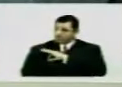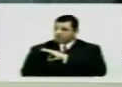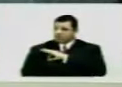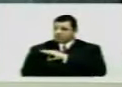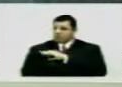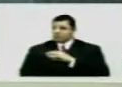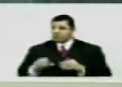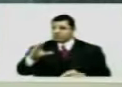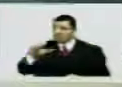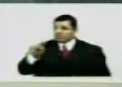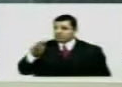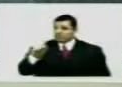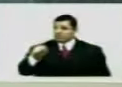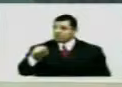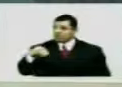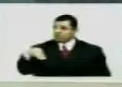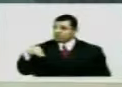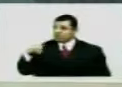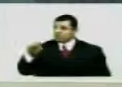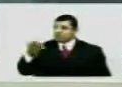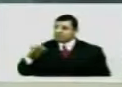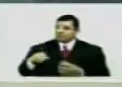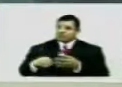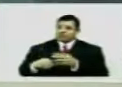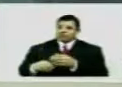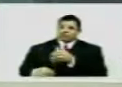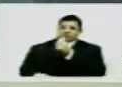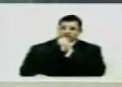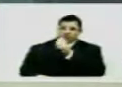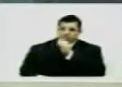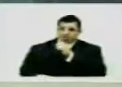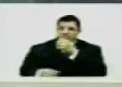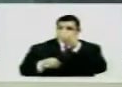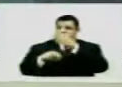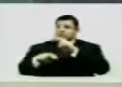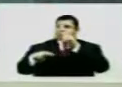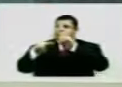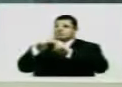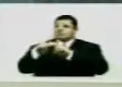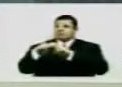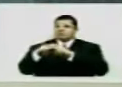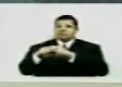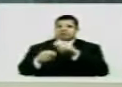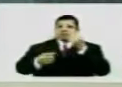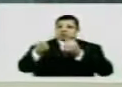Cabo Maciel Que bebe e senta em cima do carro